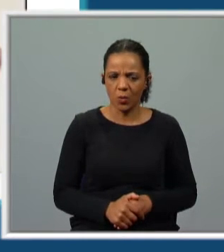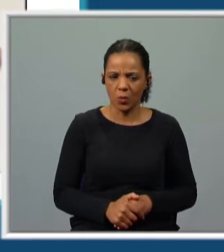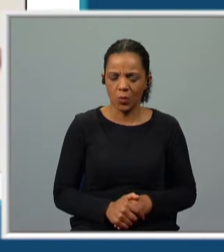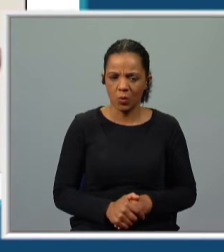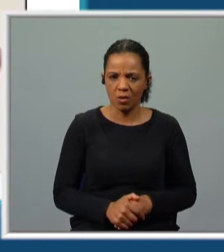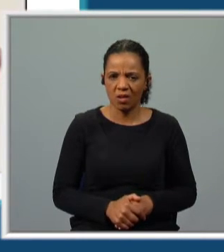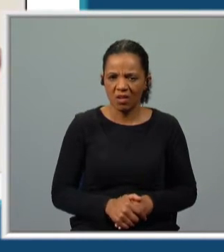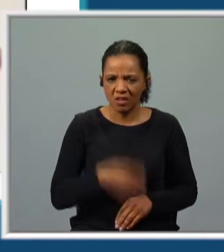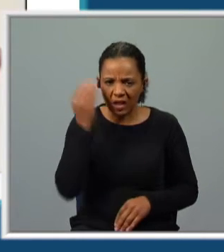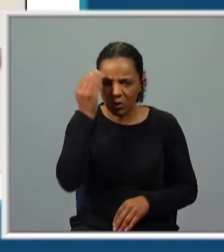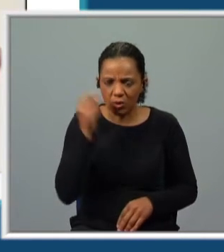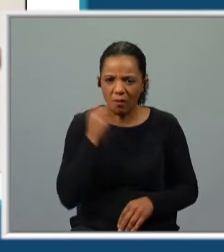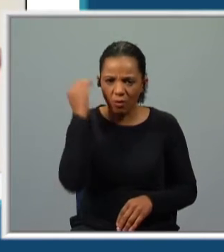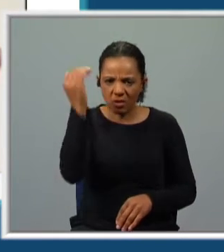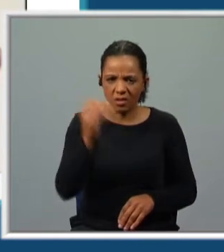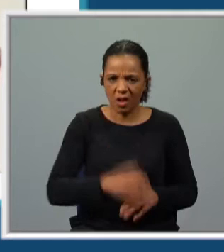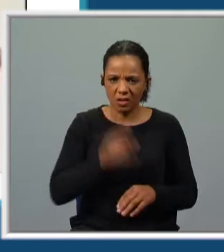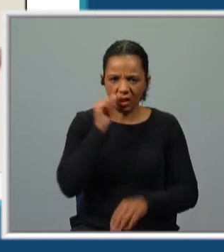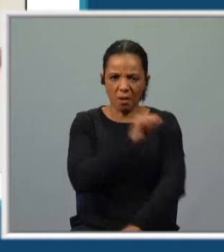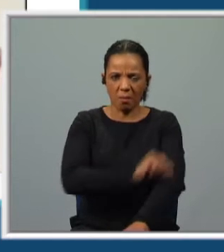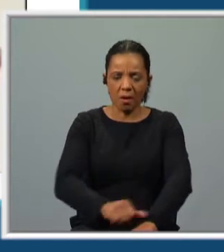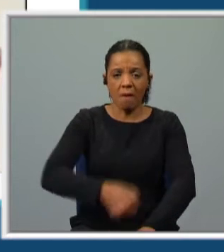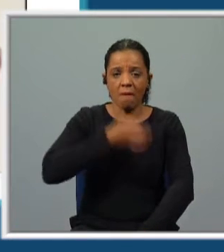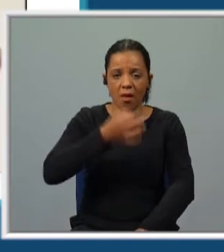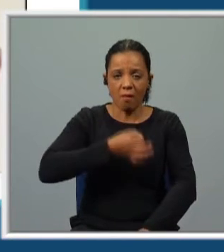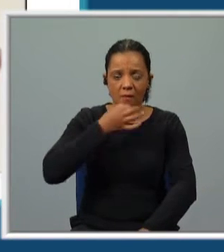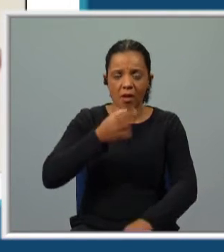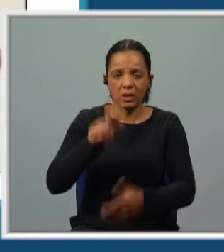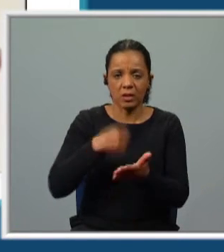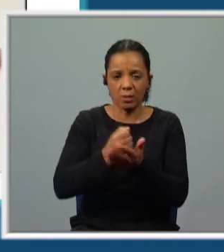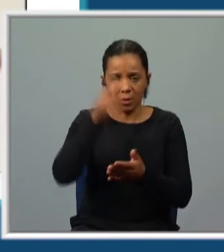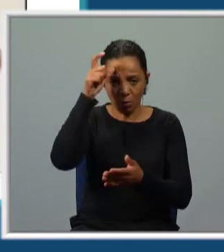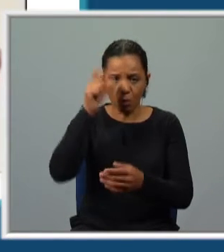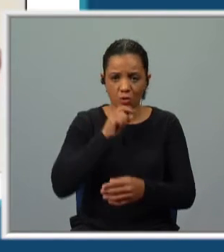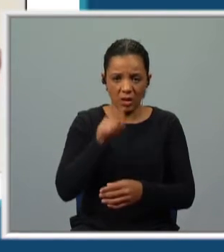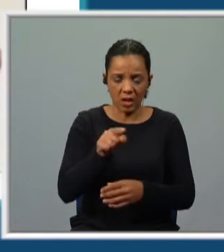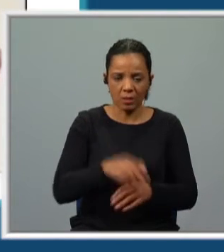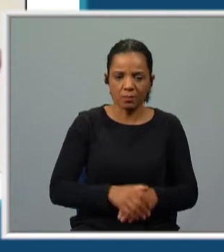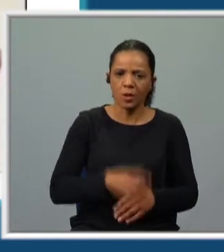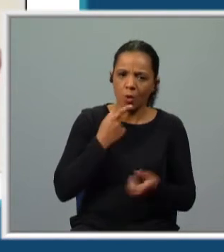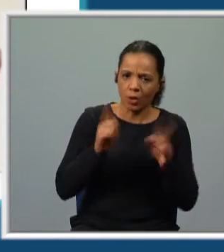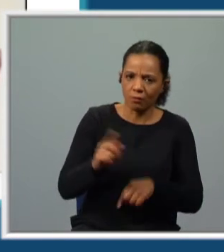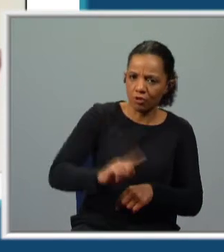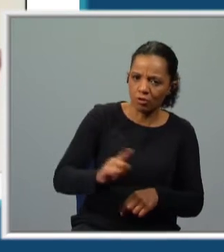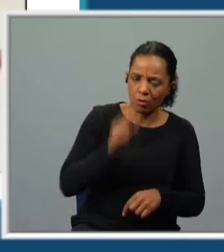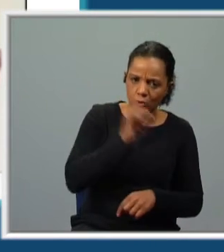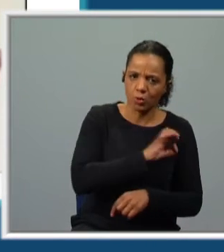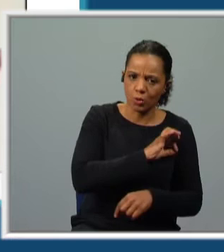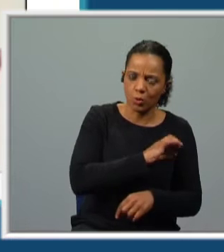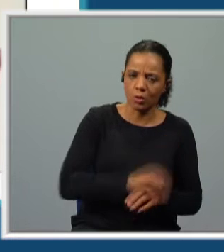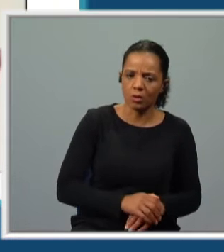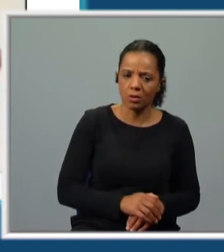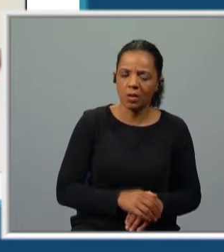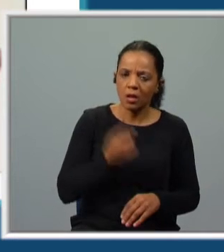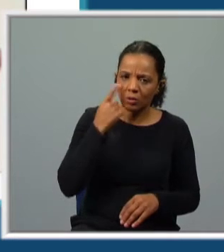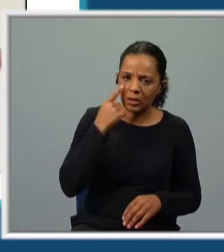Valiras, rapaz. Não para falar no demónio. Será que também é ele? Não o recomeceis, senhor. Não vejo